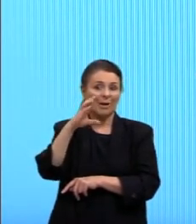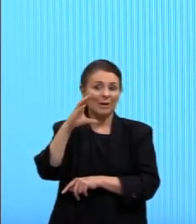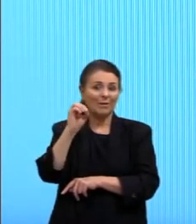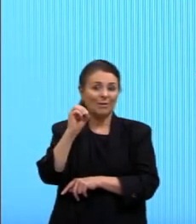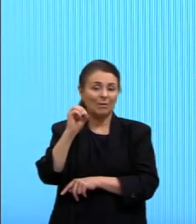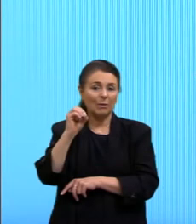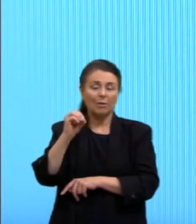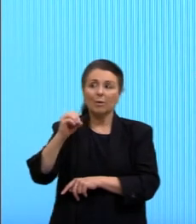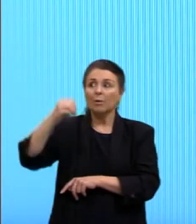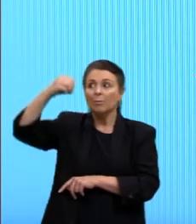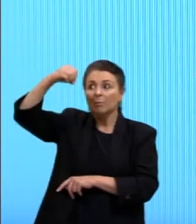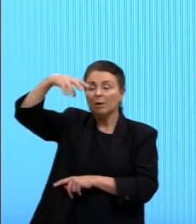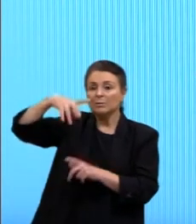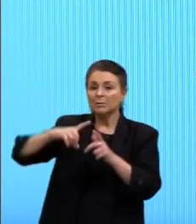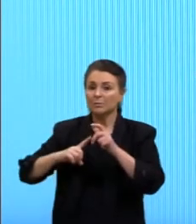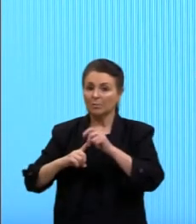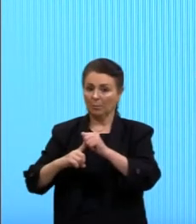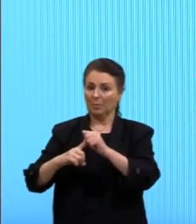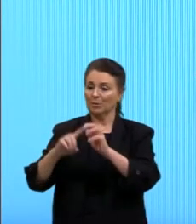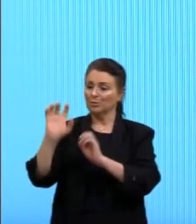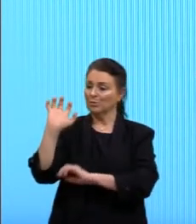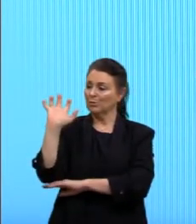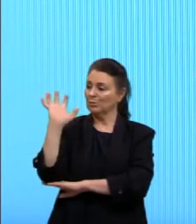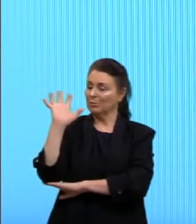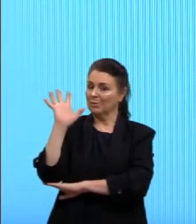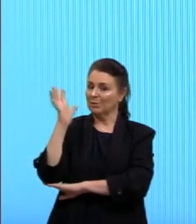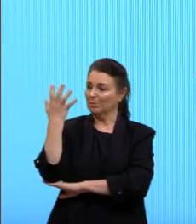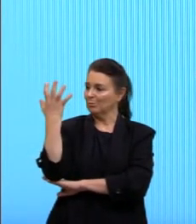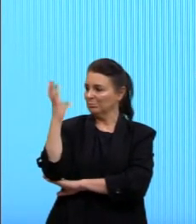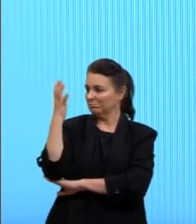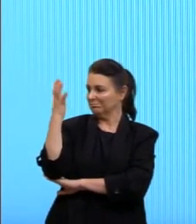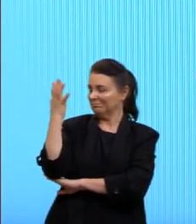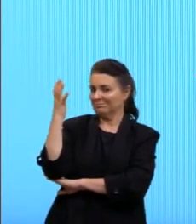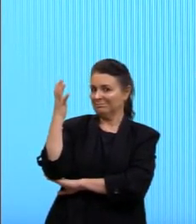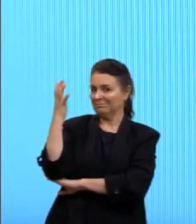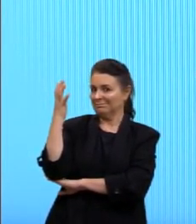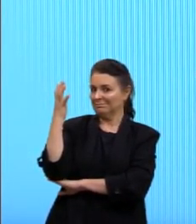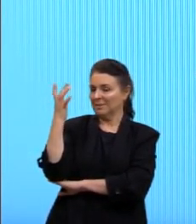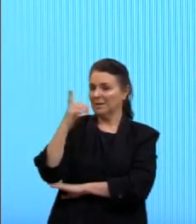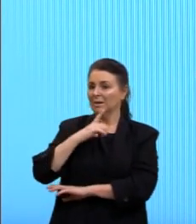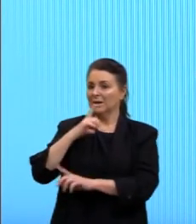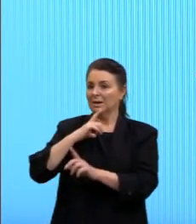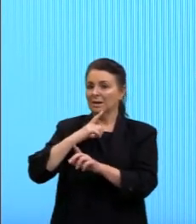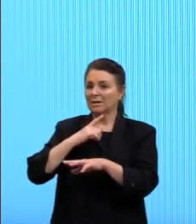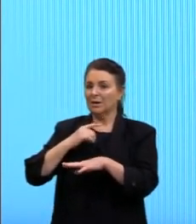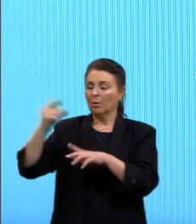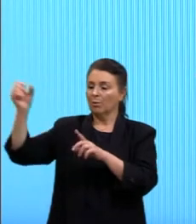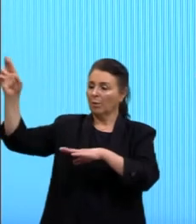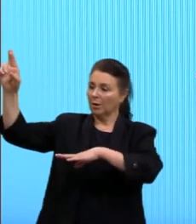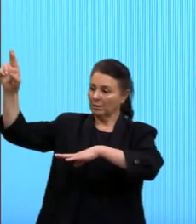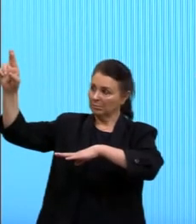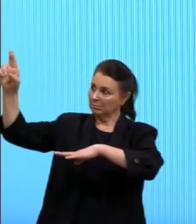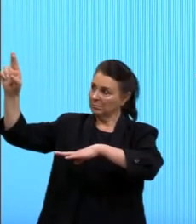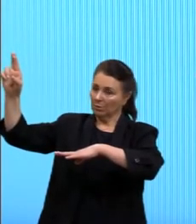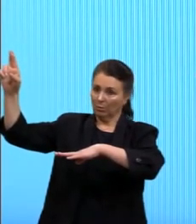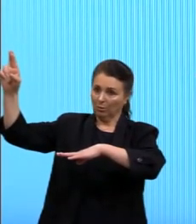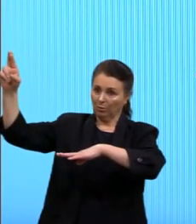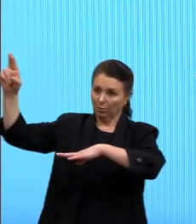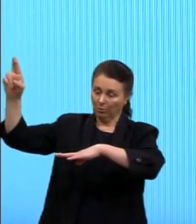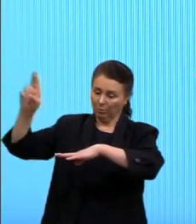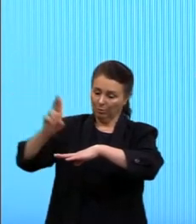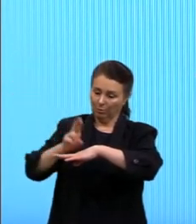luz, a gente tem principalmente o espelho como exemplo. Então, vejam que aqui, né, tem o raio incidente e o raio refletido.